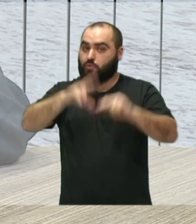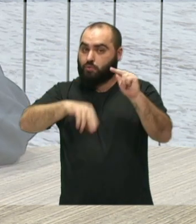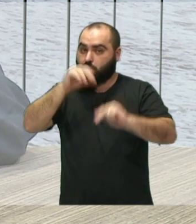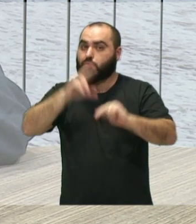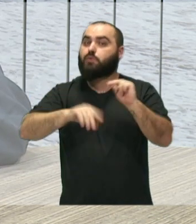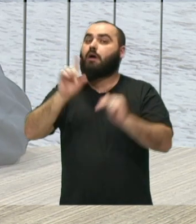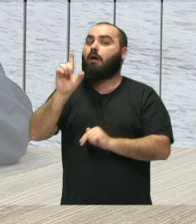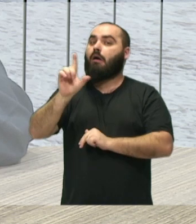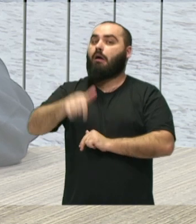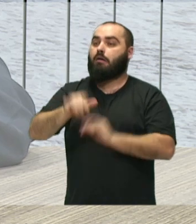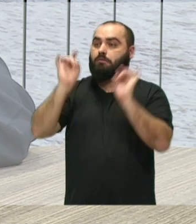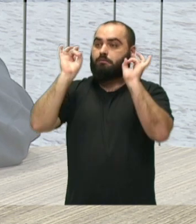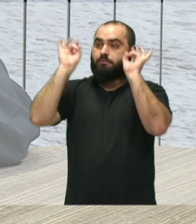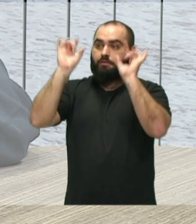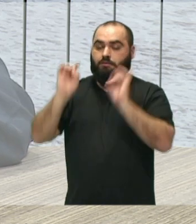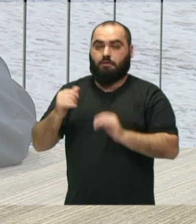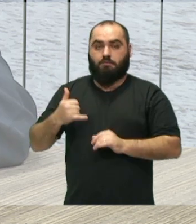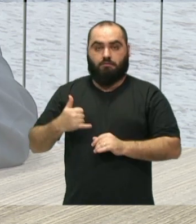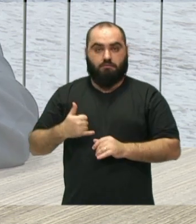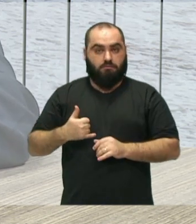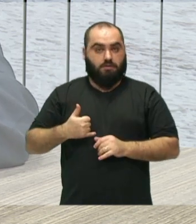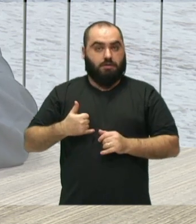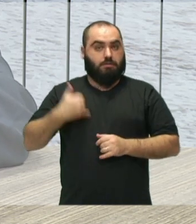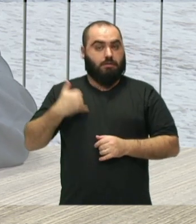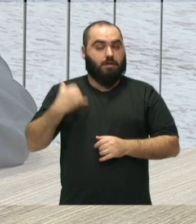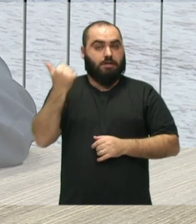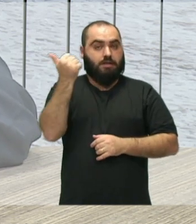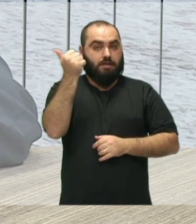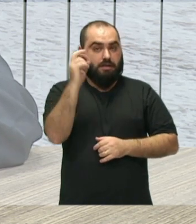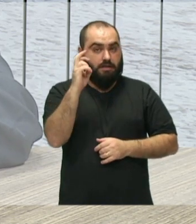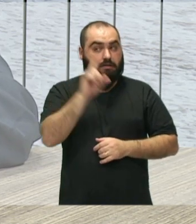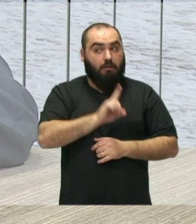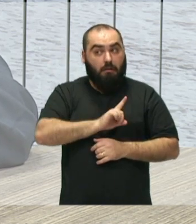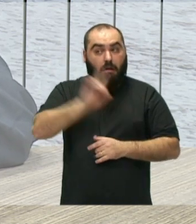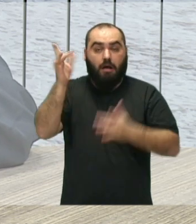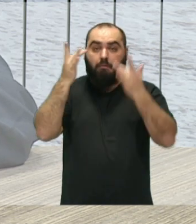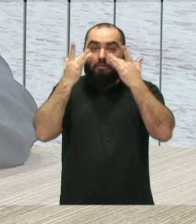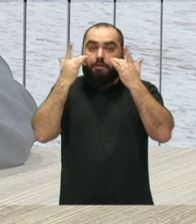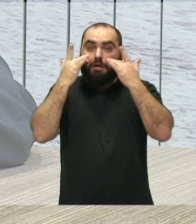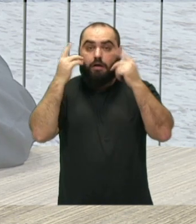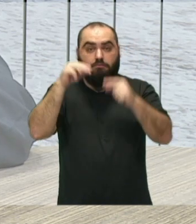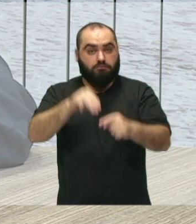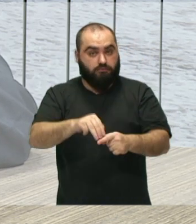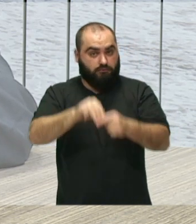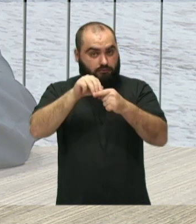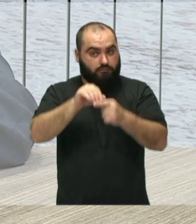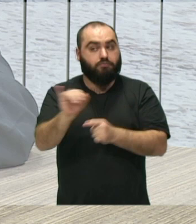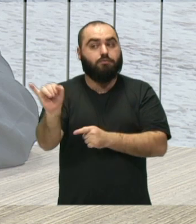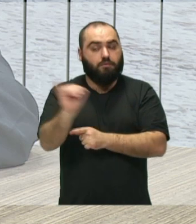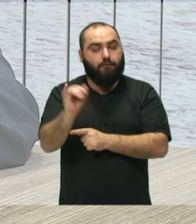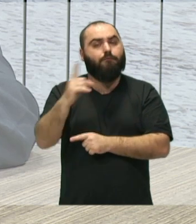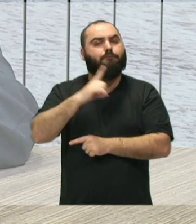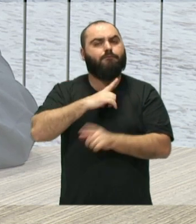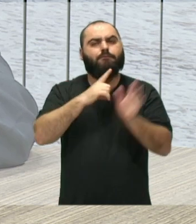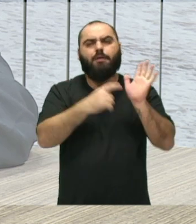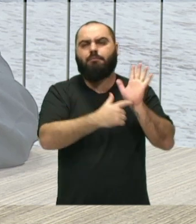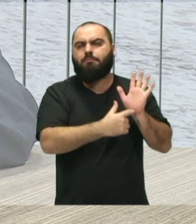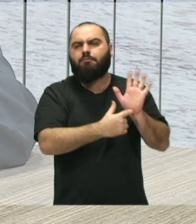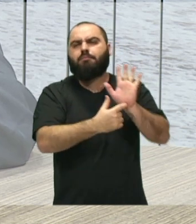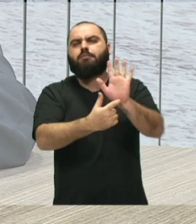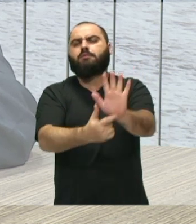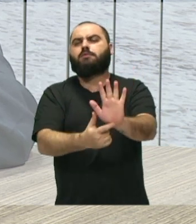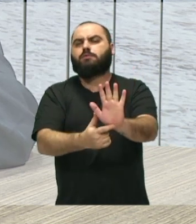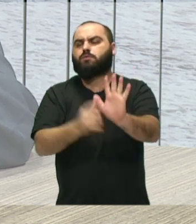comemorativo de 15 anos. Vai ser lá no Teatro Municipal, onde vão ser apresentados